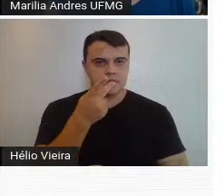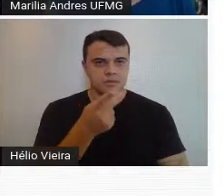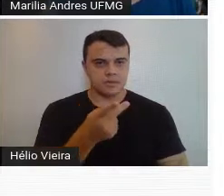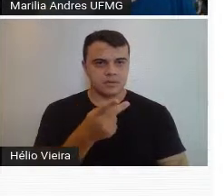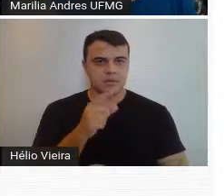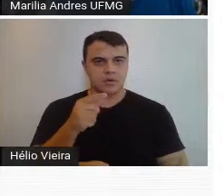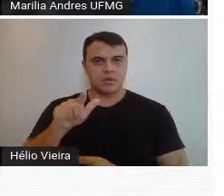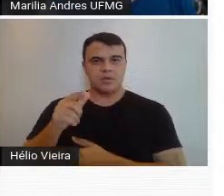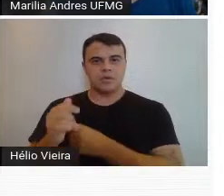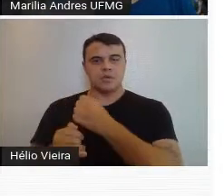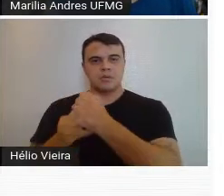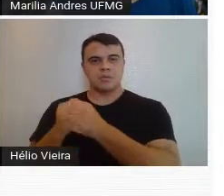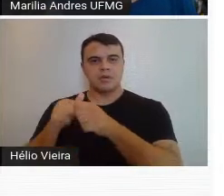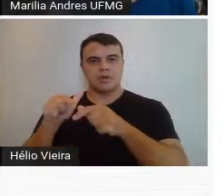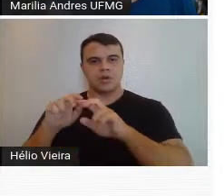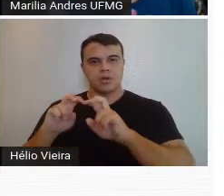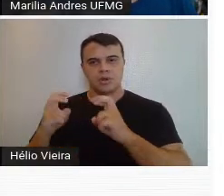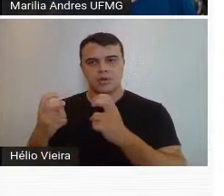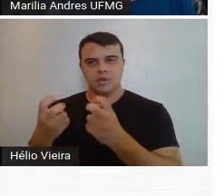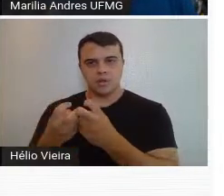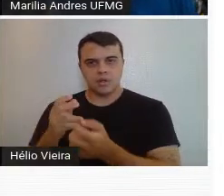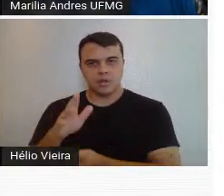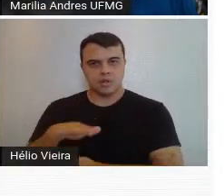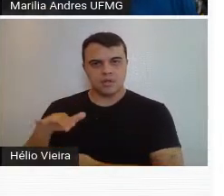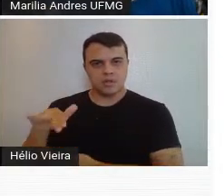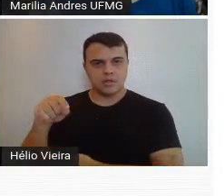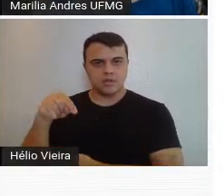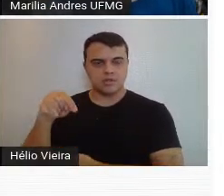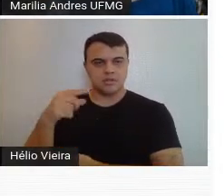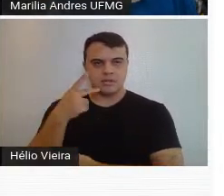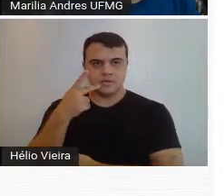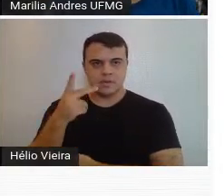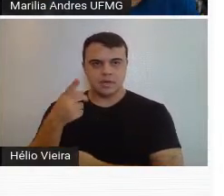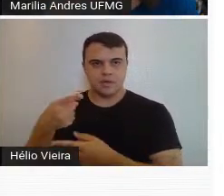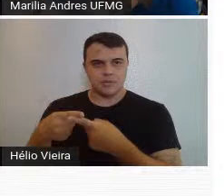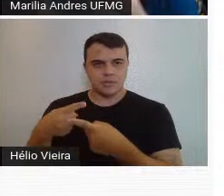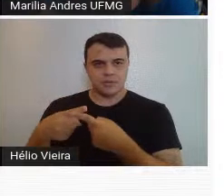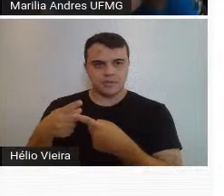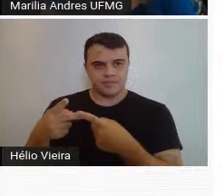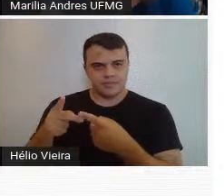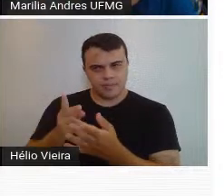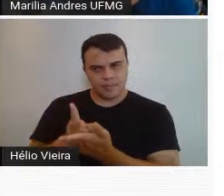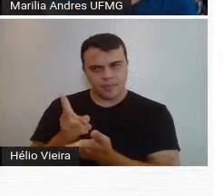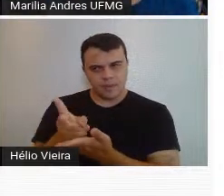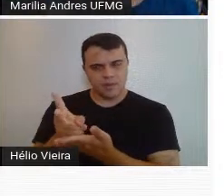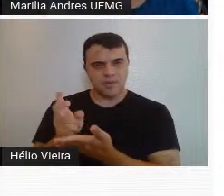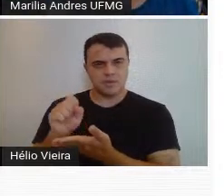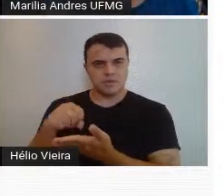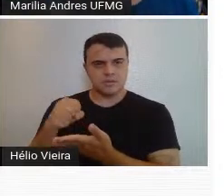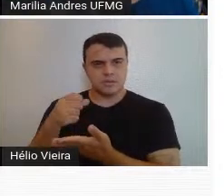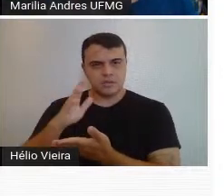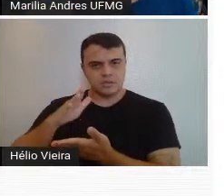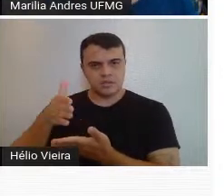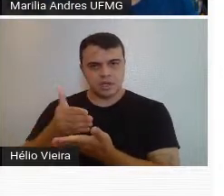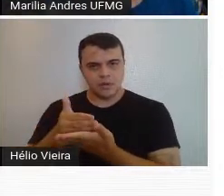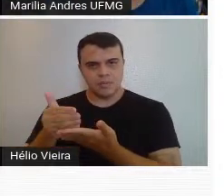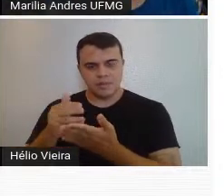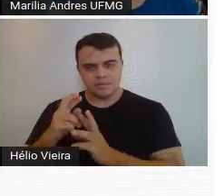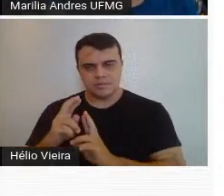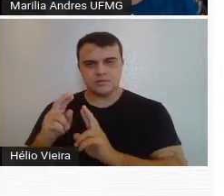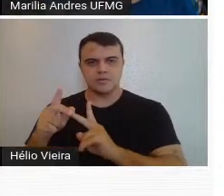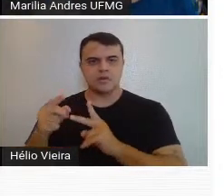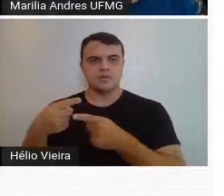e um trabalho de roda de crianças, onde ela começa já a sair da... continua figurativa, mas já começa a abstrair,